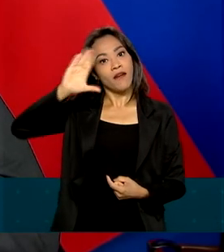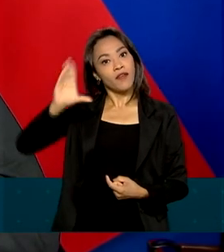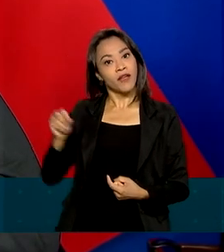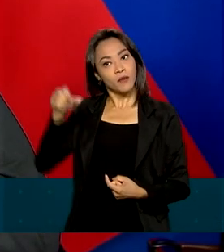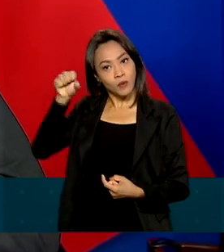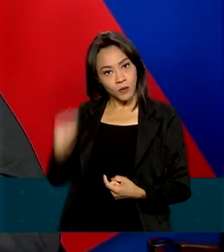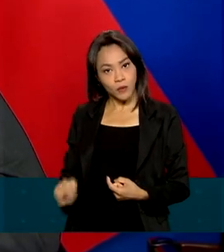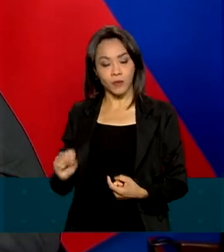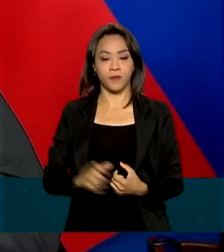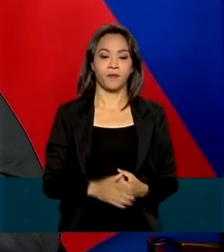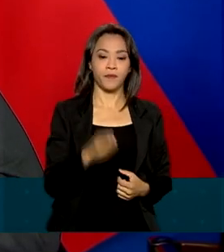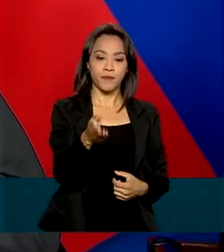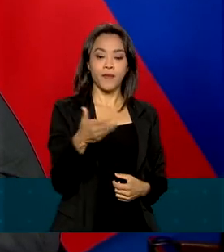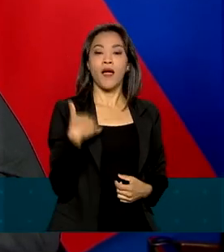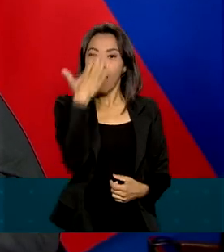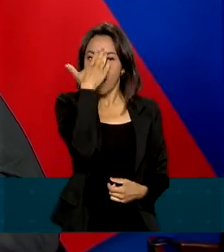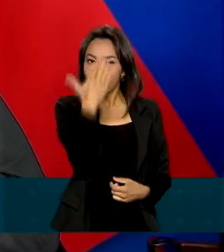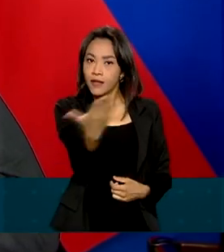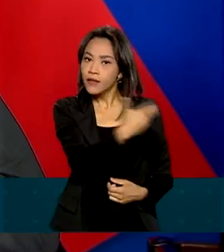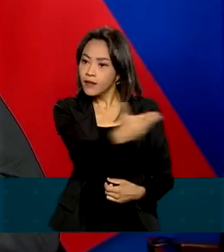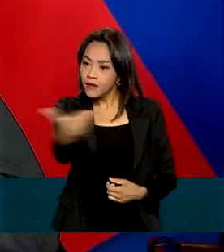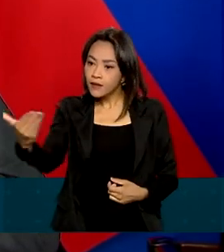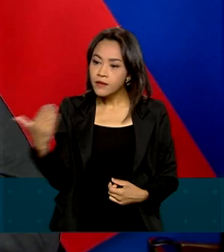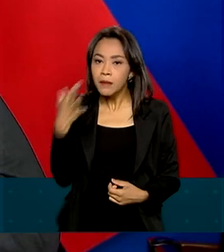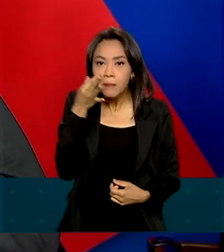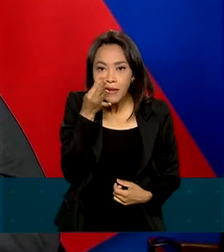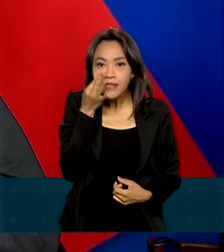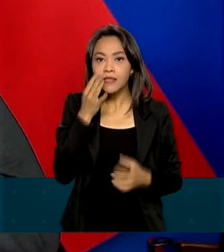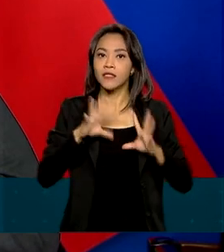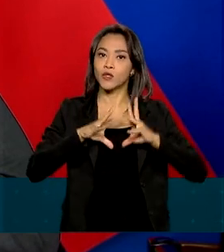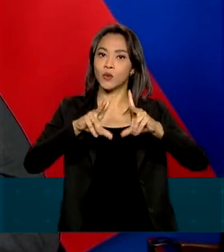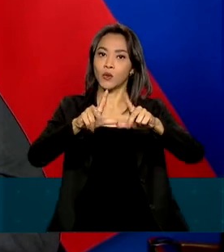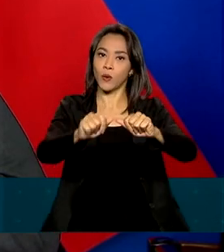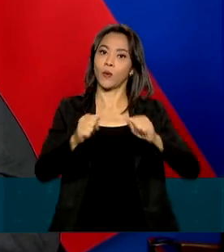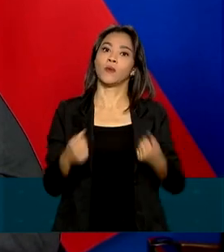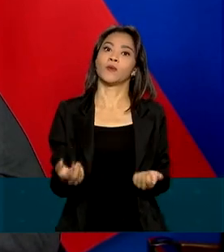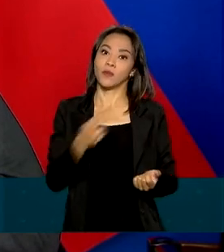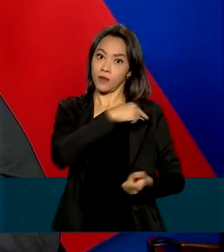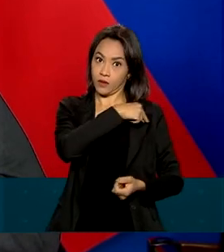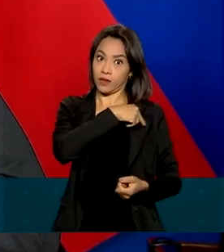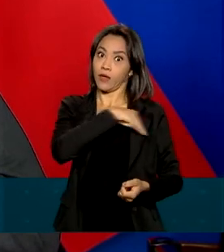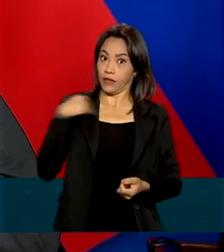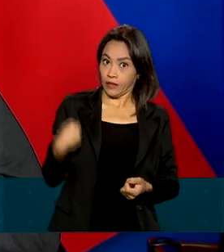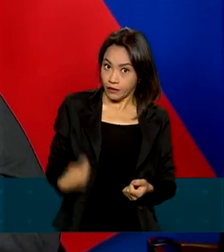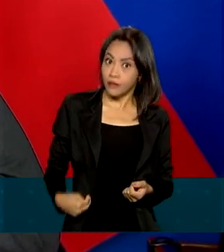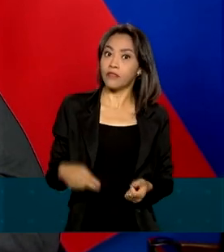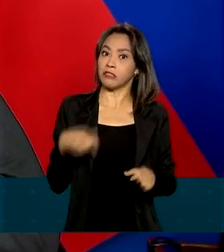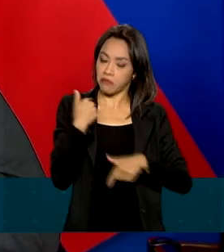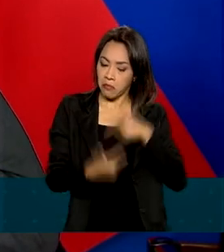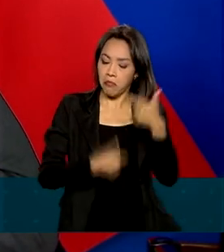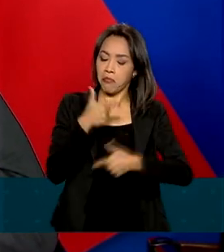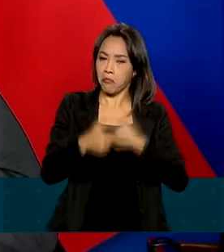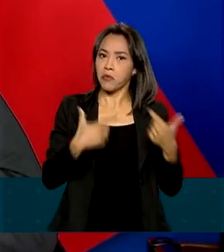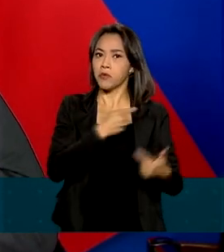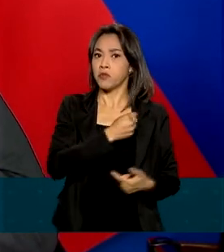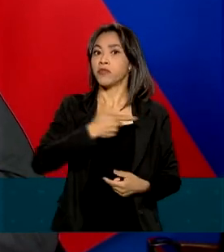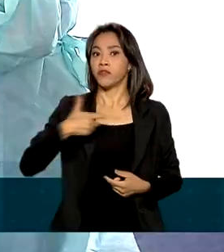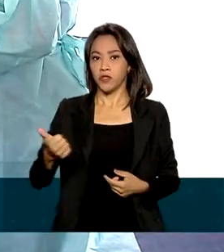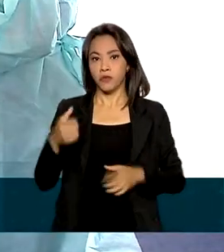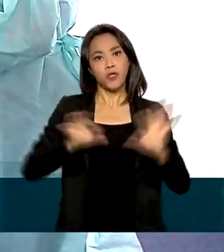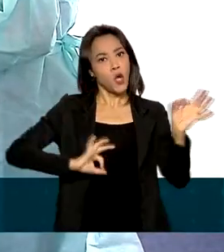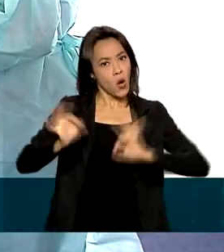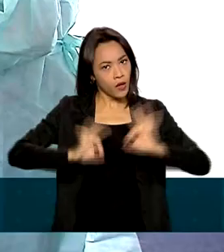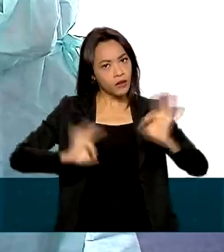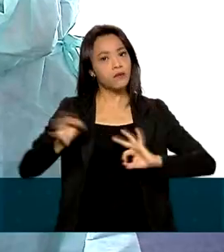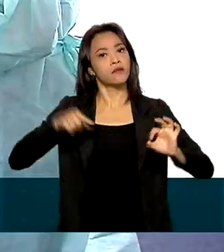Agradeço à presidência de turno indiana pelo excelente trabalho em 2021 e pela organização dessa reunião.